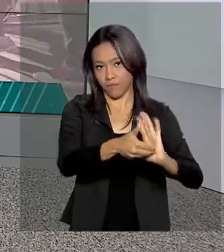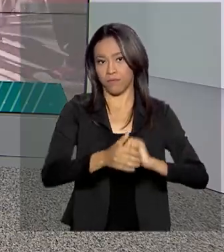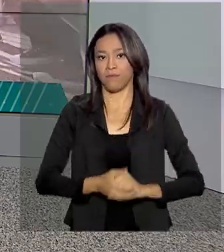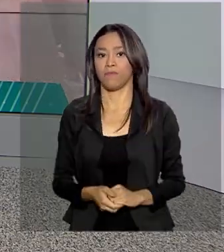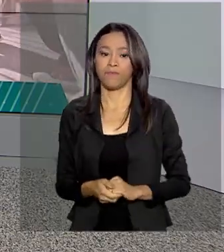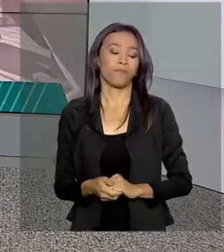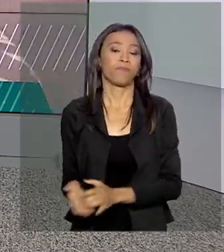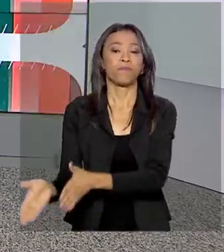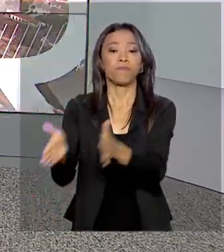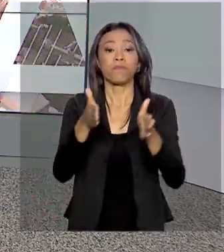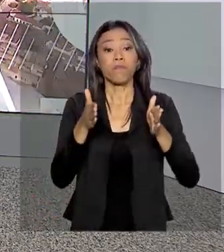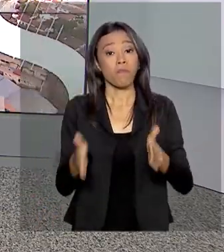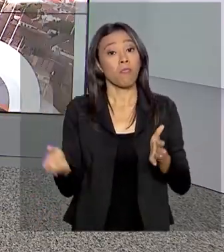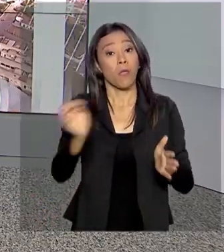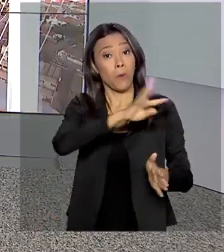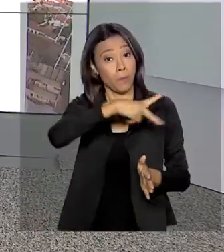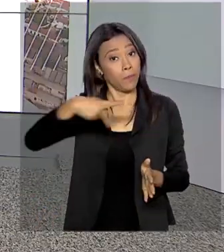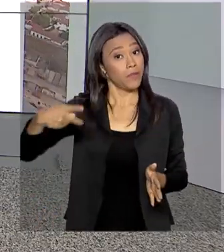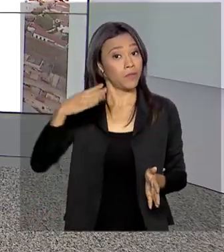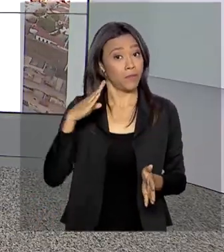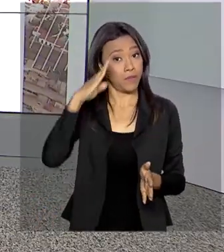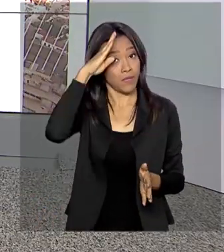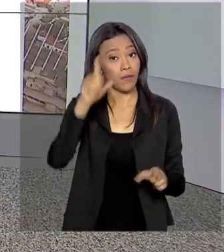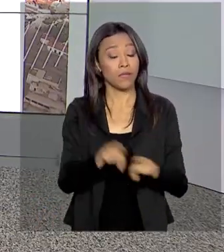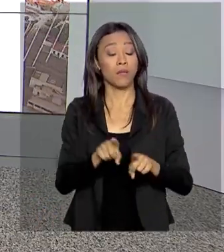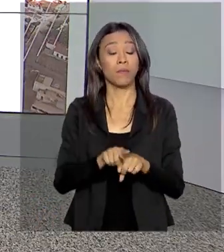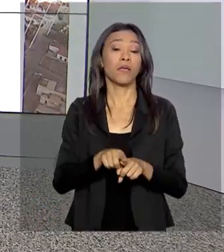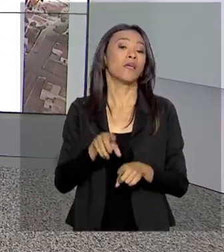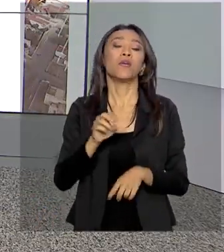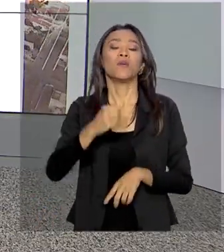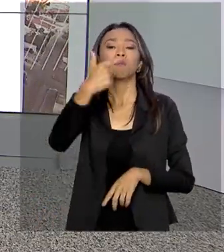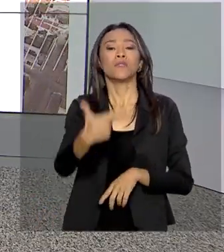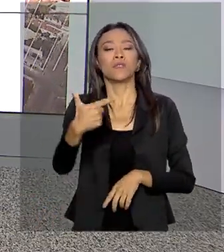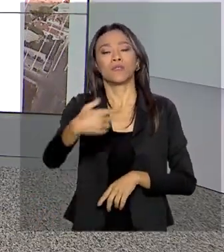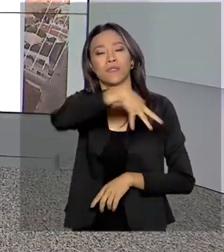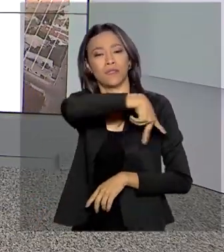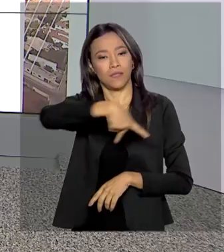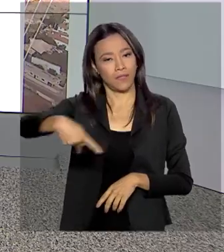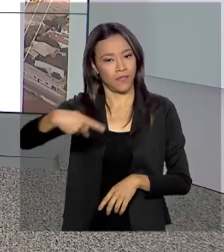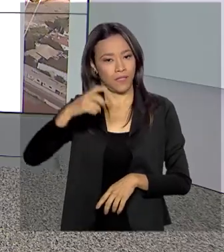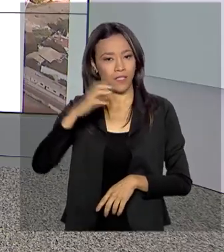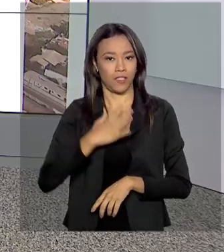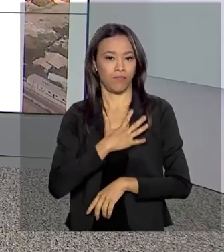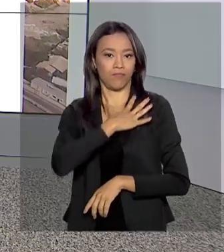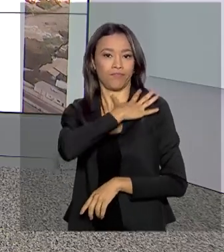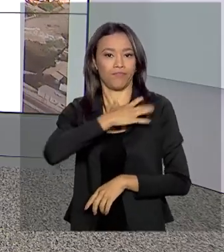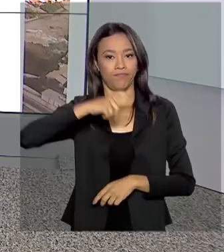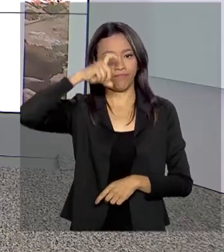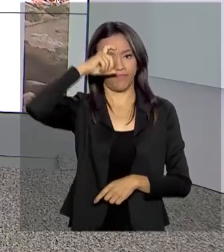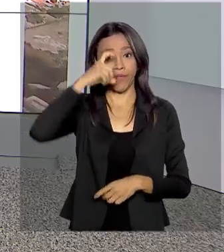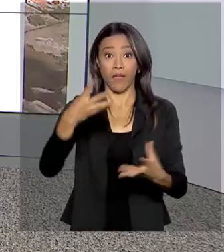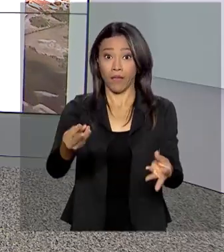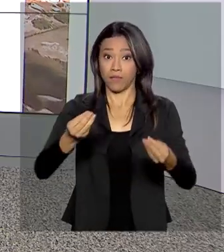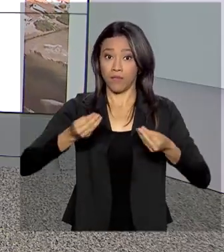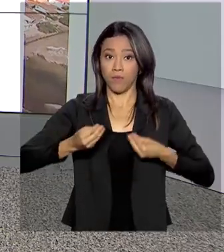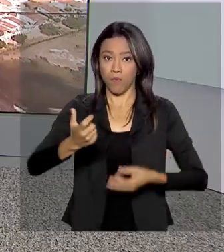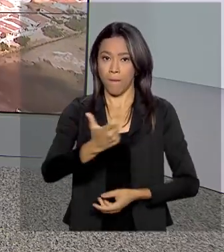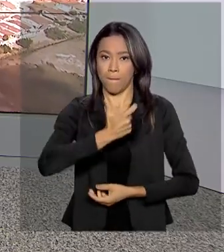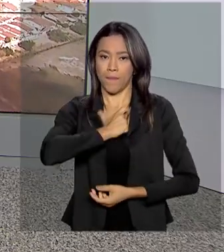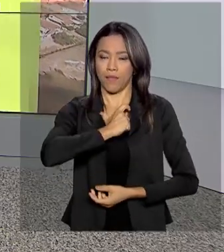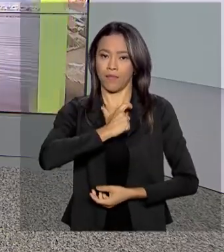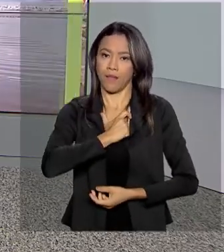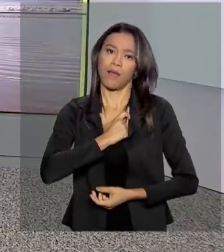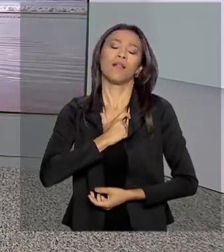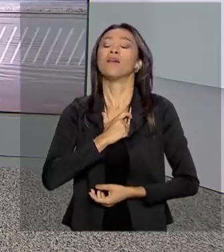O presidente Jair Bolsonaro e o vice-presidente Hamilton Mourão receberam a medalha da Ordem do Mérito do Ministério